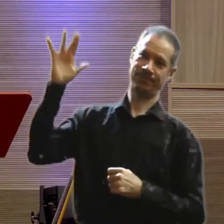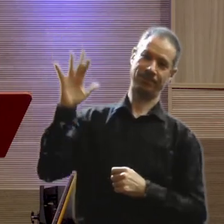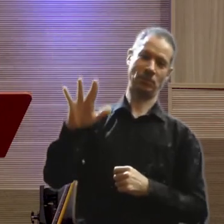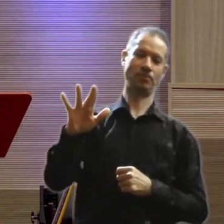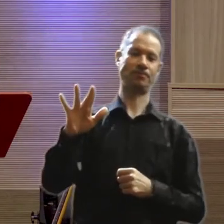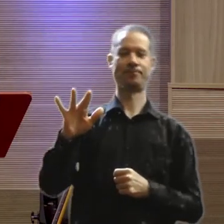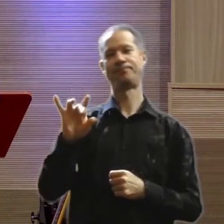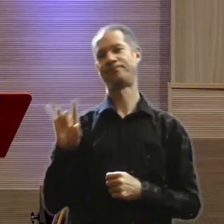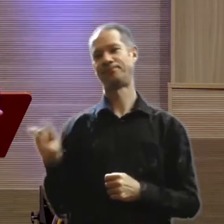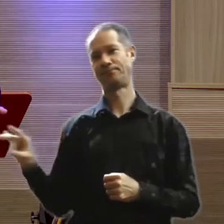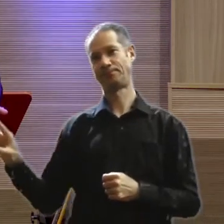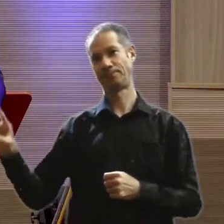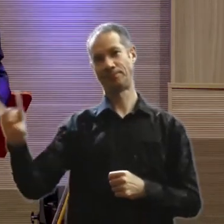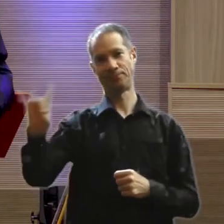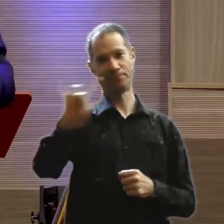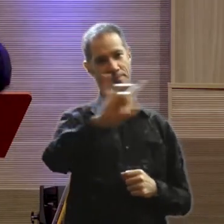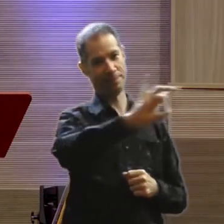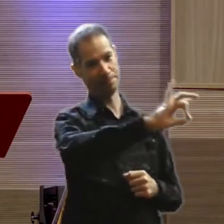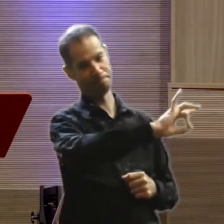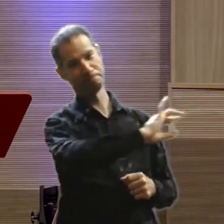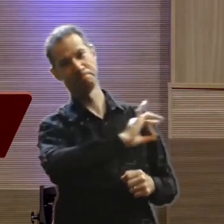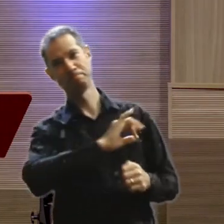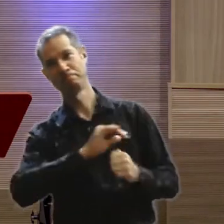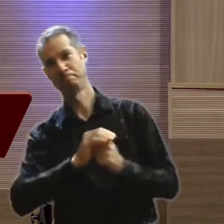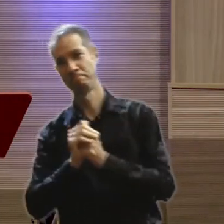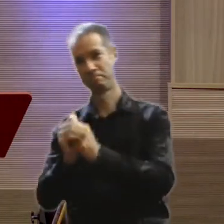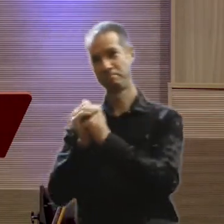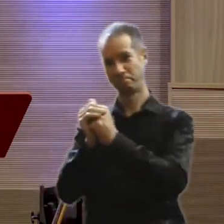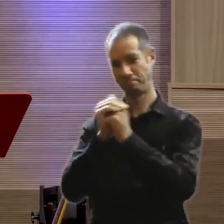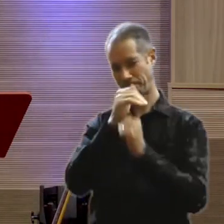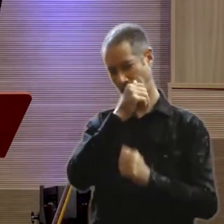a cada um. Amém.